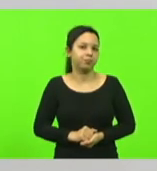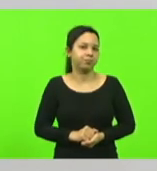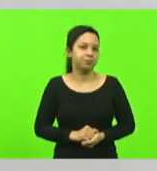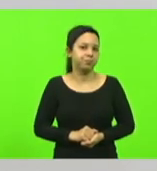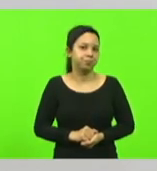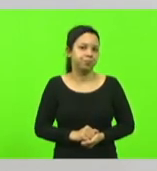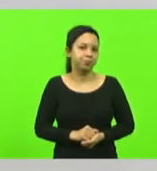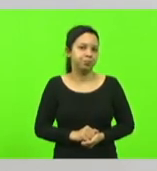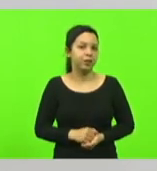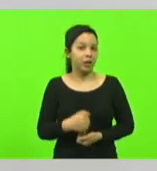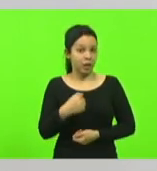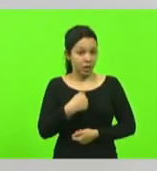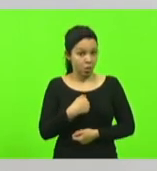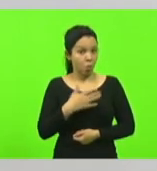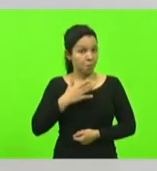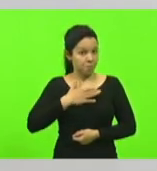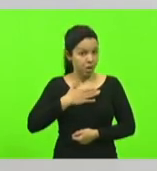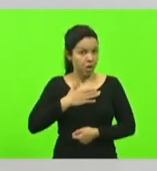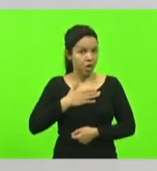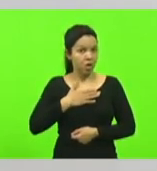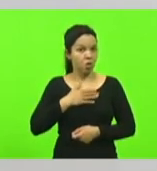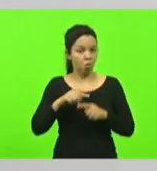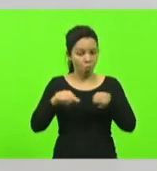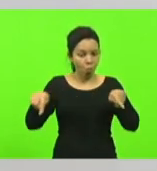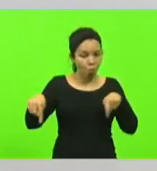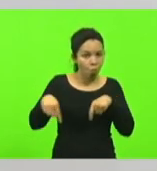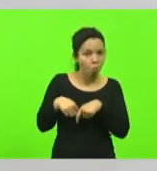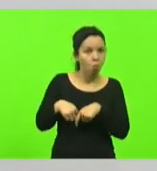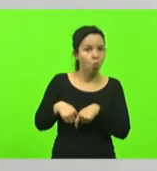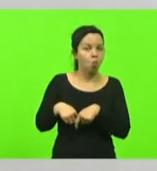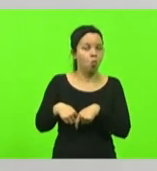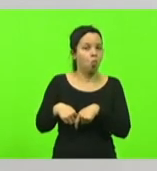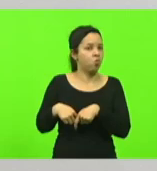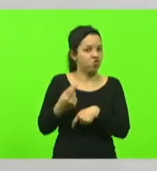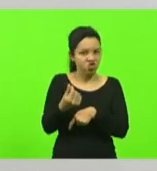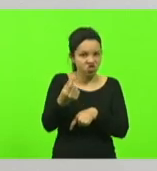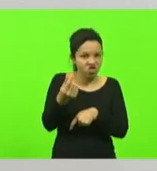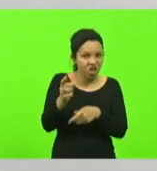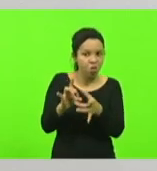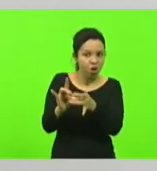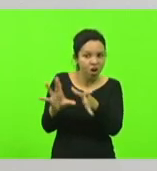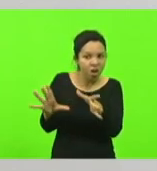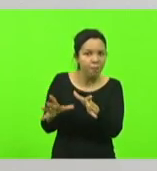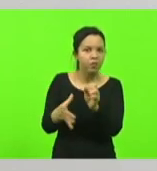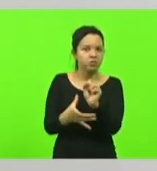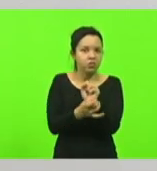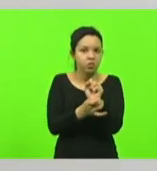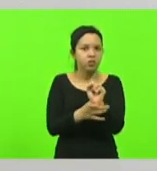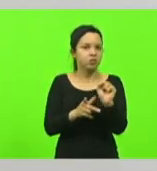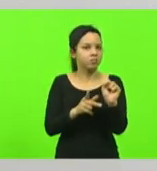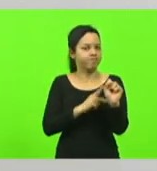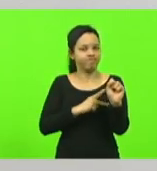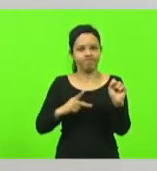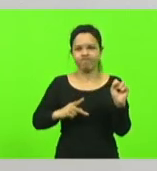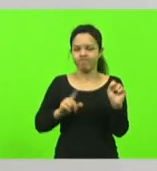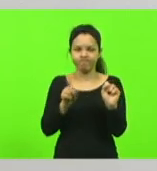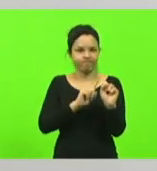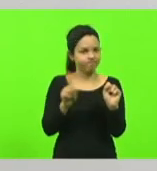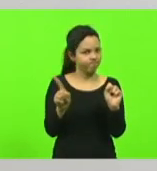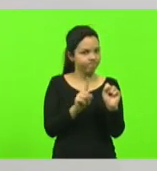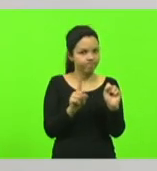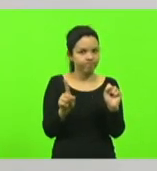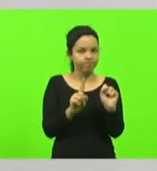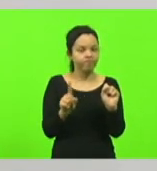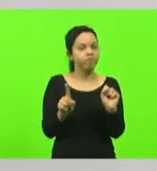Eu, do meu gabinete, não sai mais um centavo de emendas parlamentares para a segurança pública. Justamente por